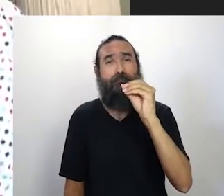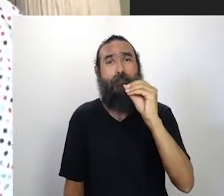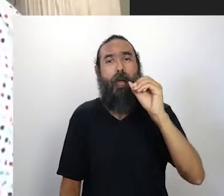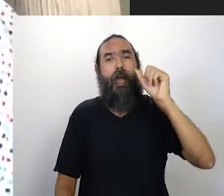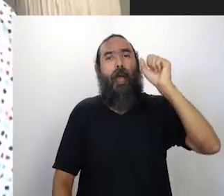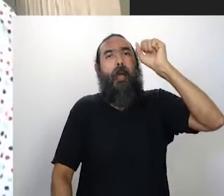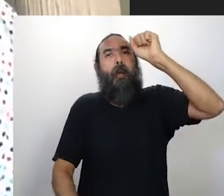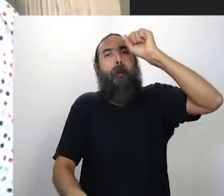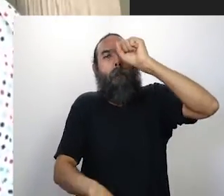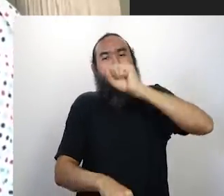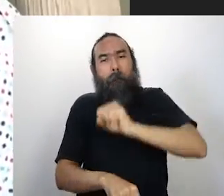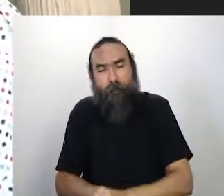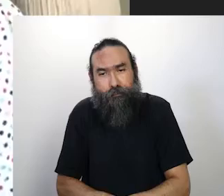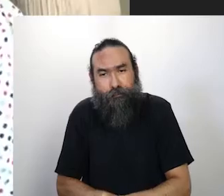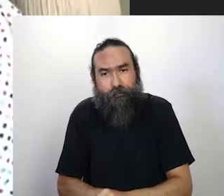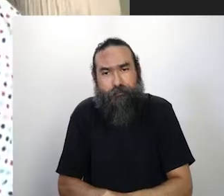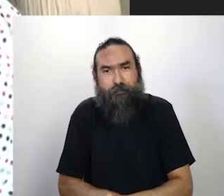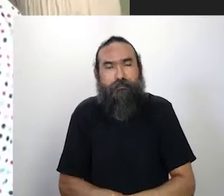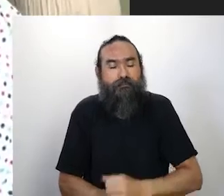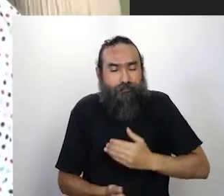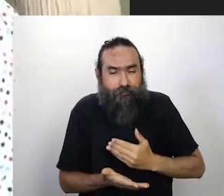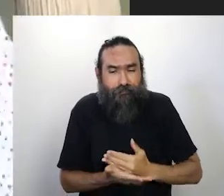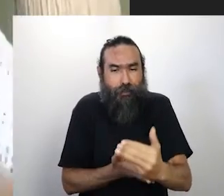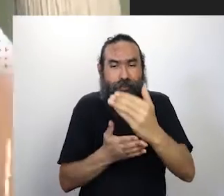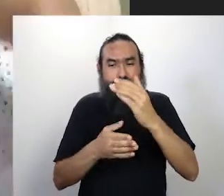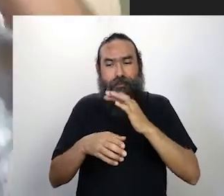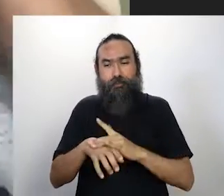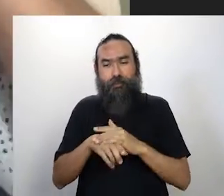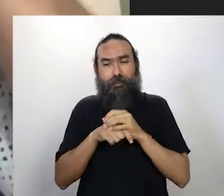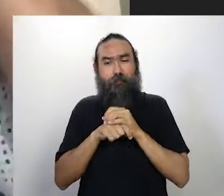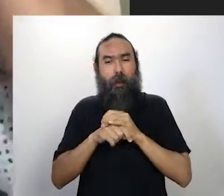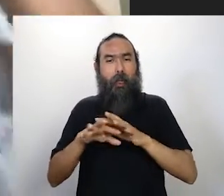esse vírus, estourando pelo mundo.